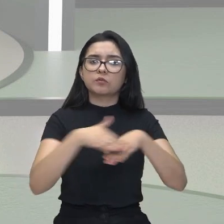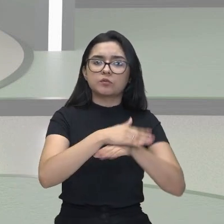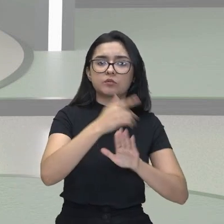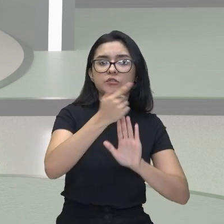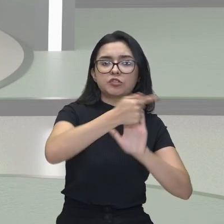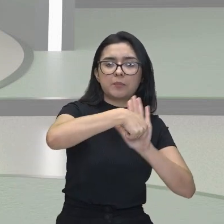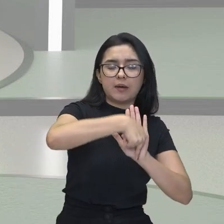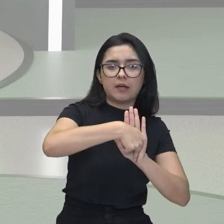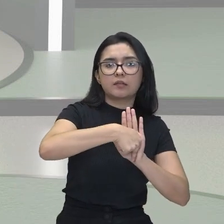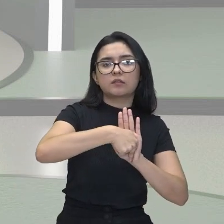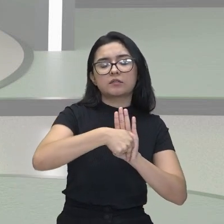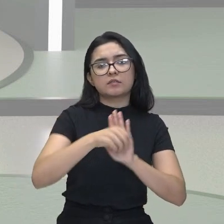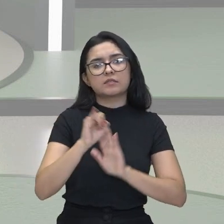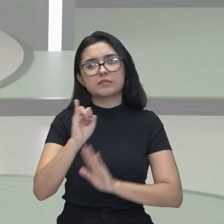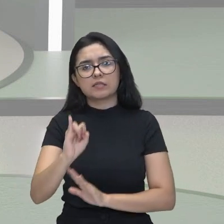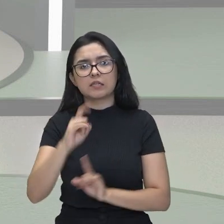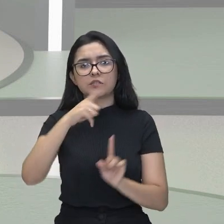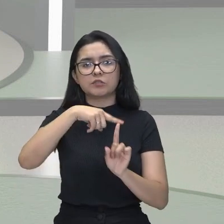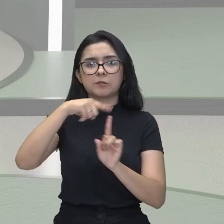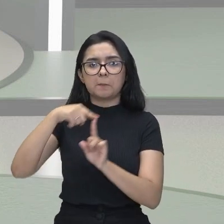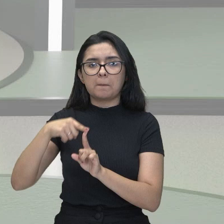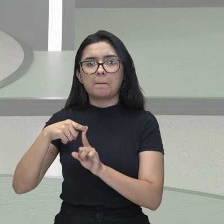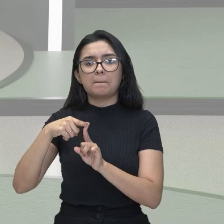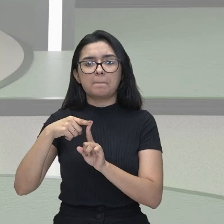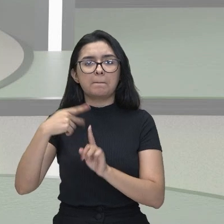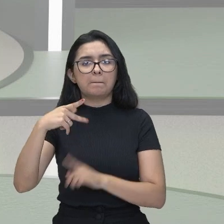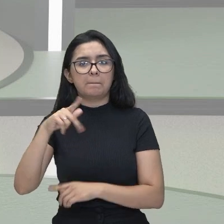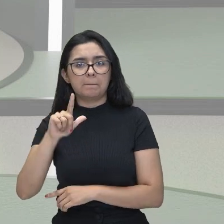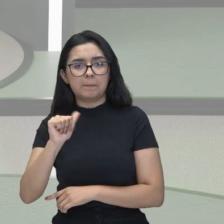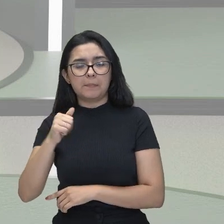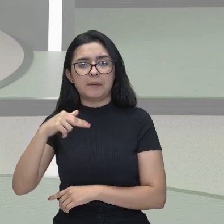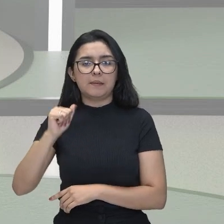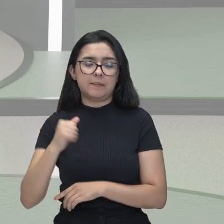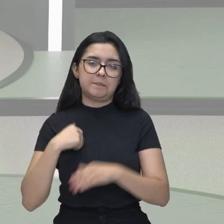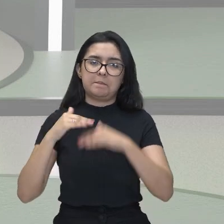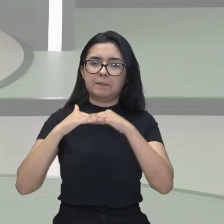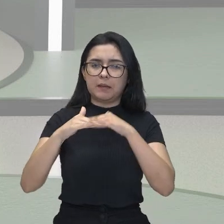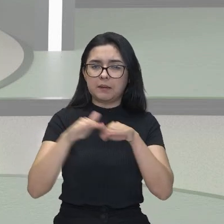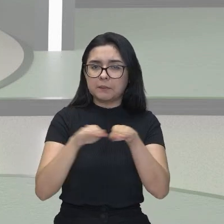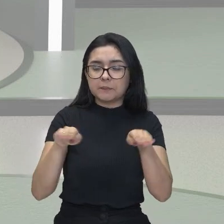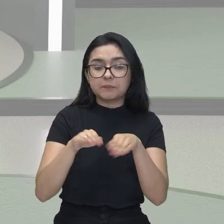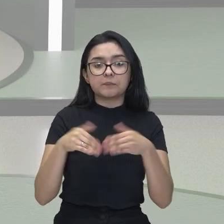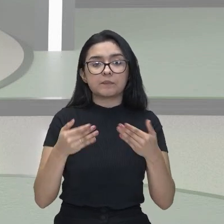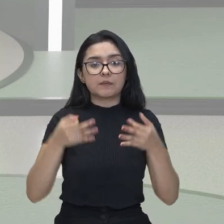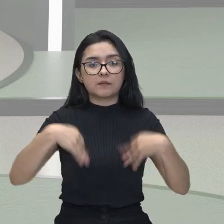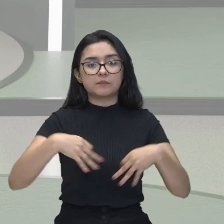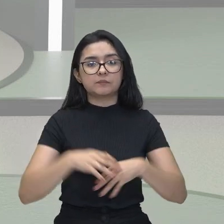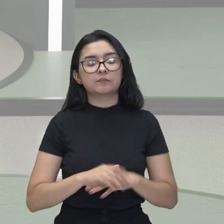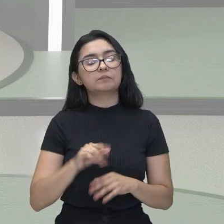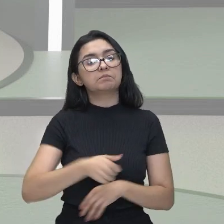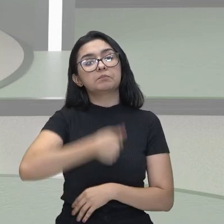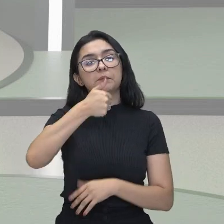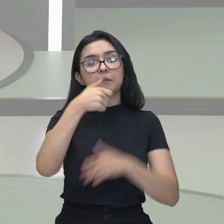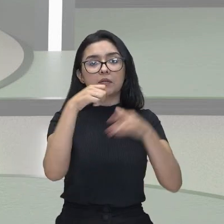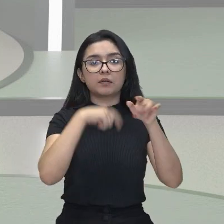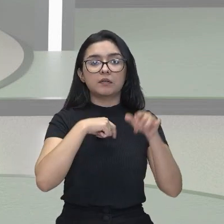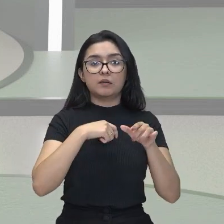é geométrica, se a isomeria é do tipo plano, tá bom? Primeira coisa, analisa